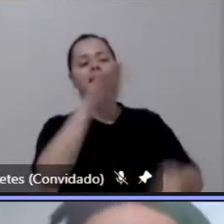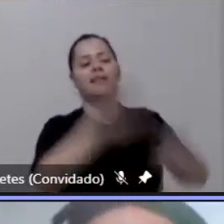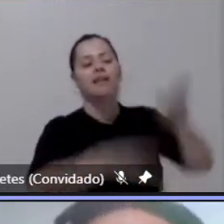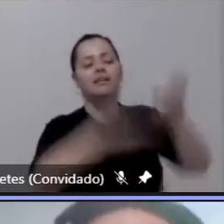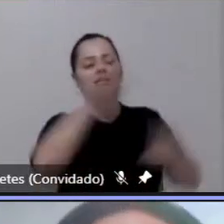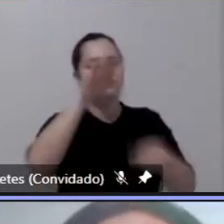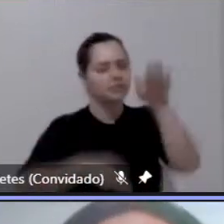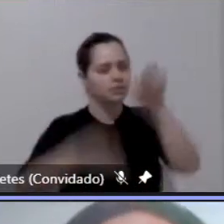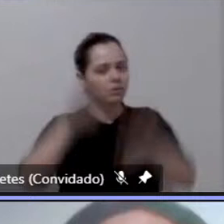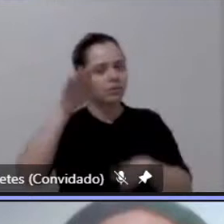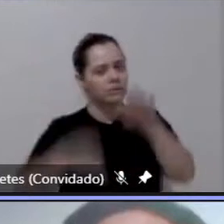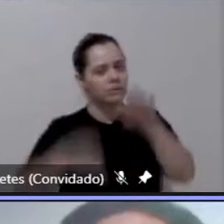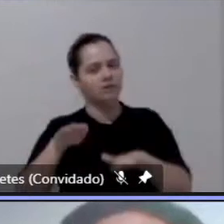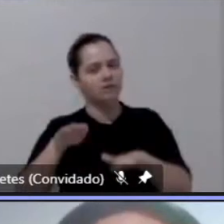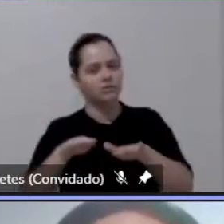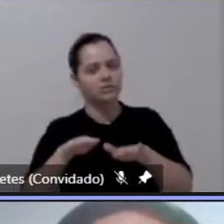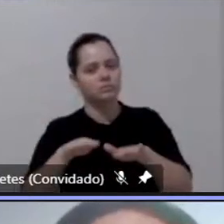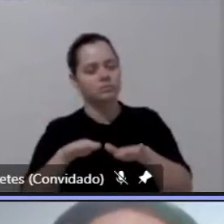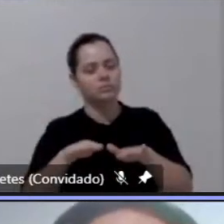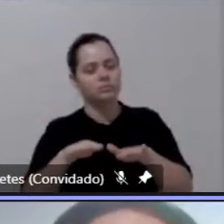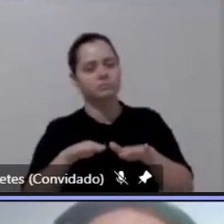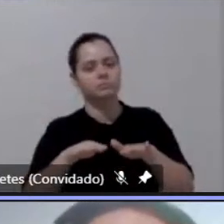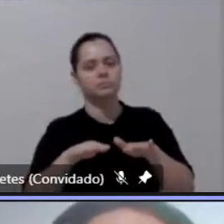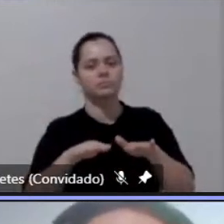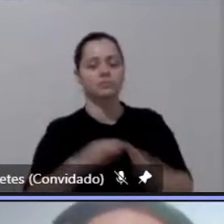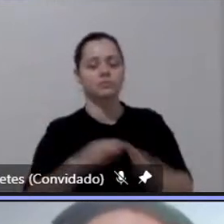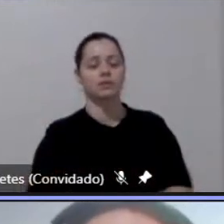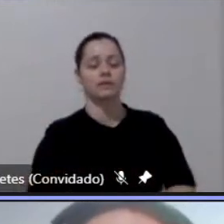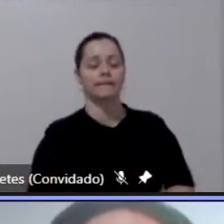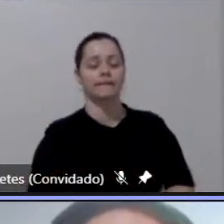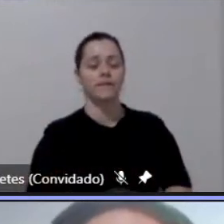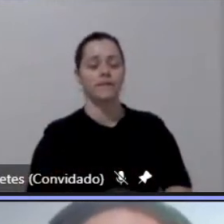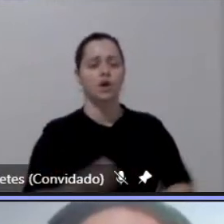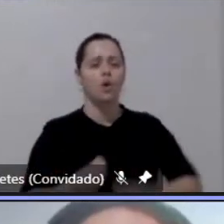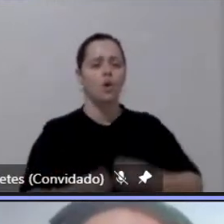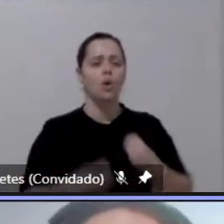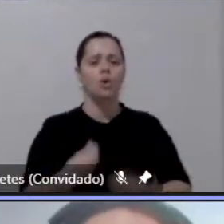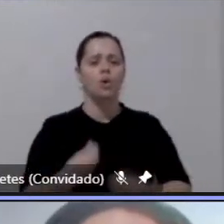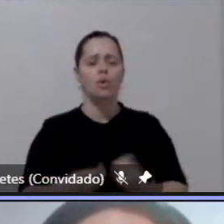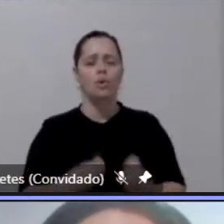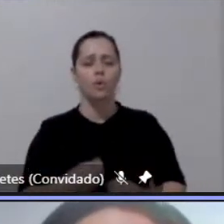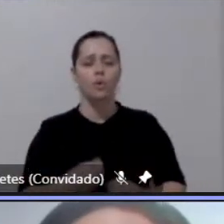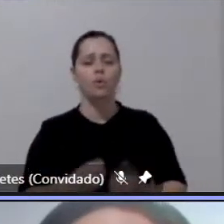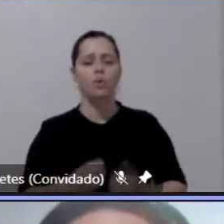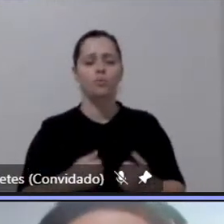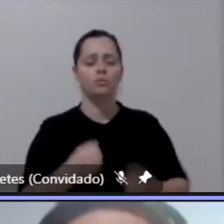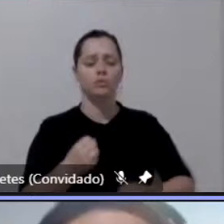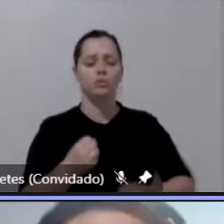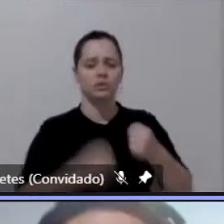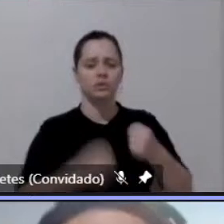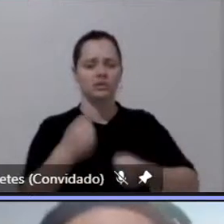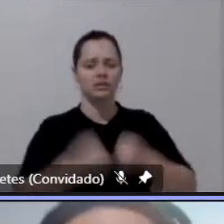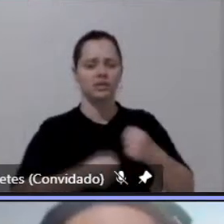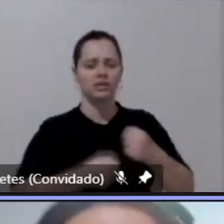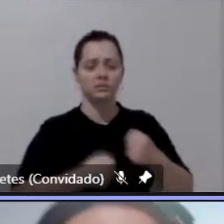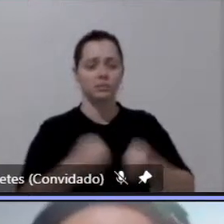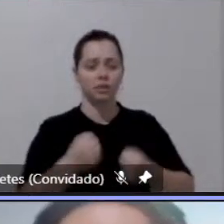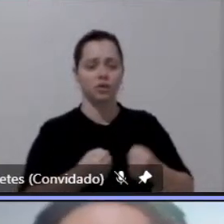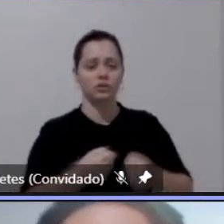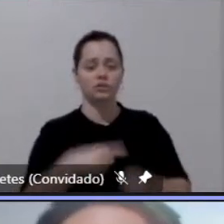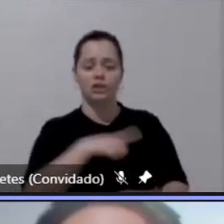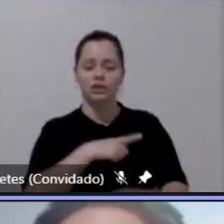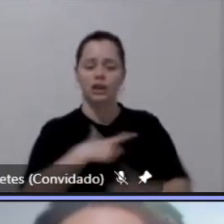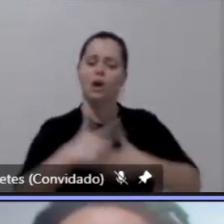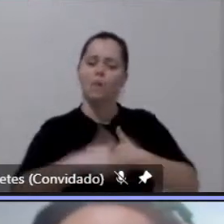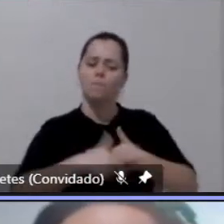desigualdade e como isso como o transporte como o transporte que tem um papel fundamental